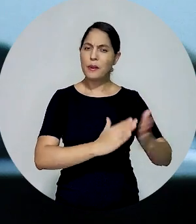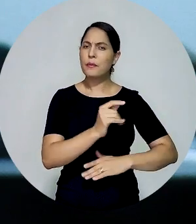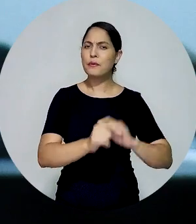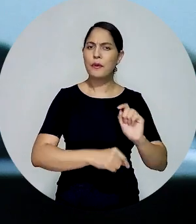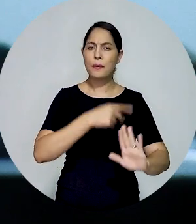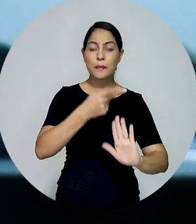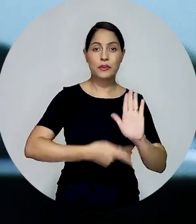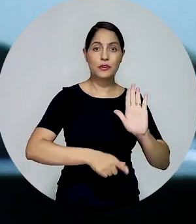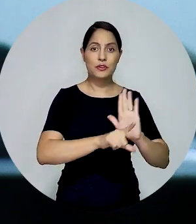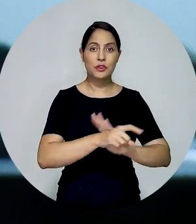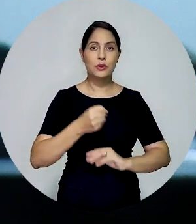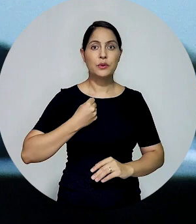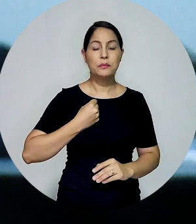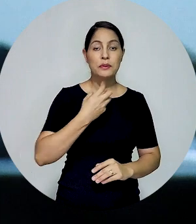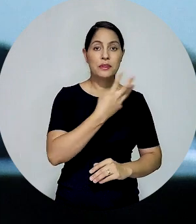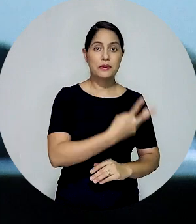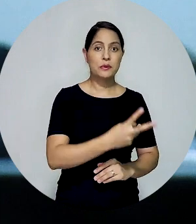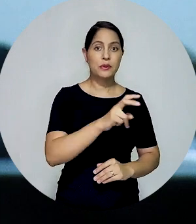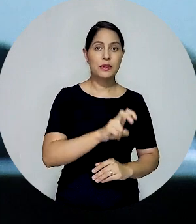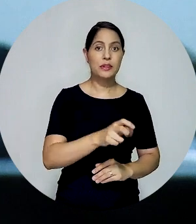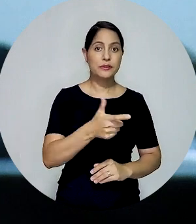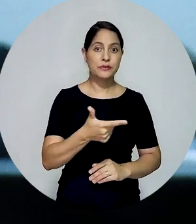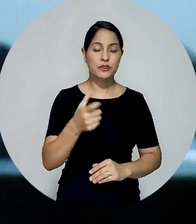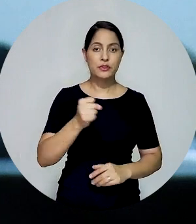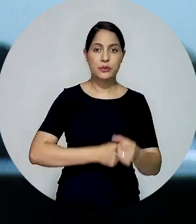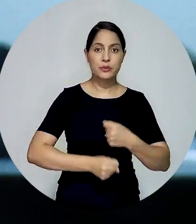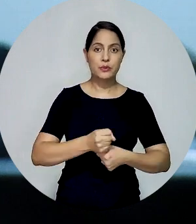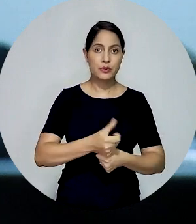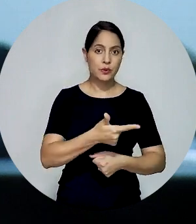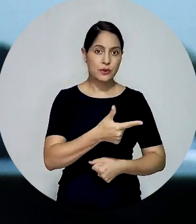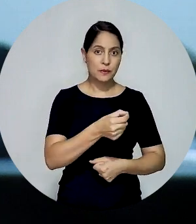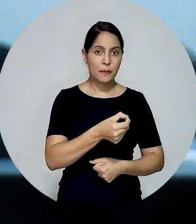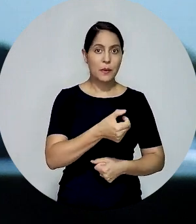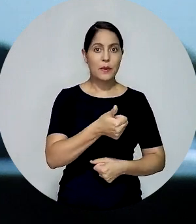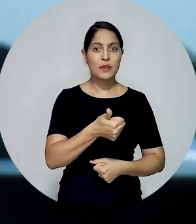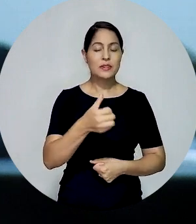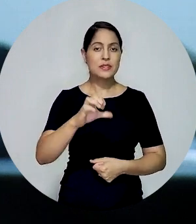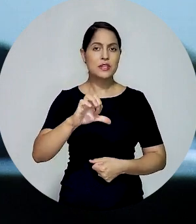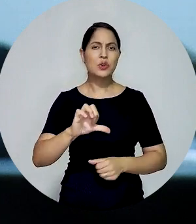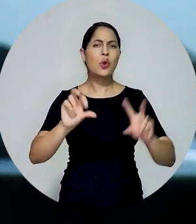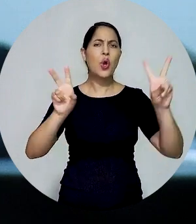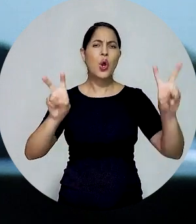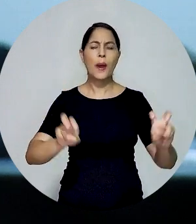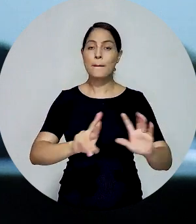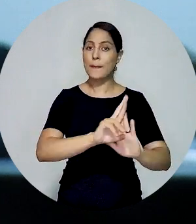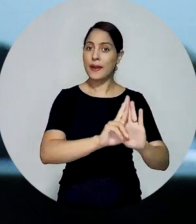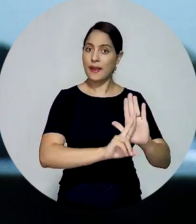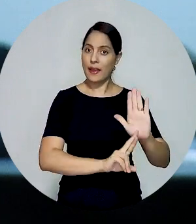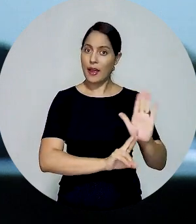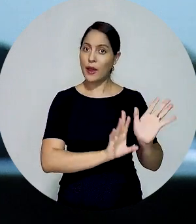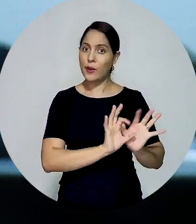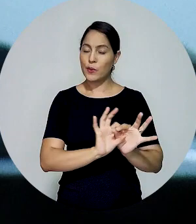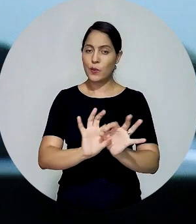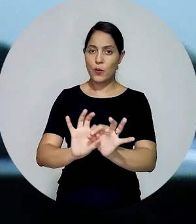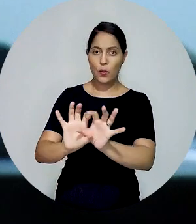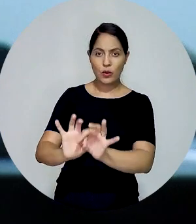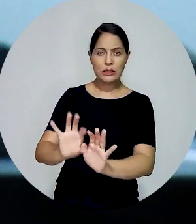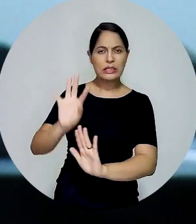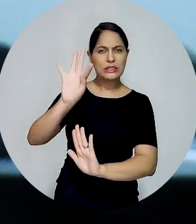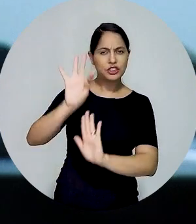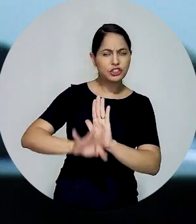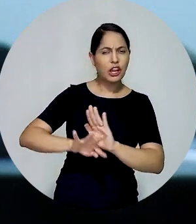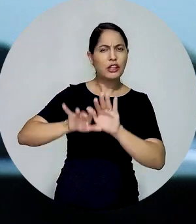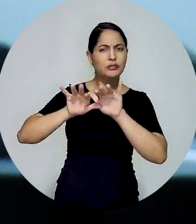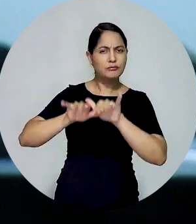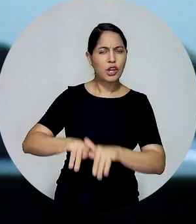O Senado Federal aprovou o Projeto de Lei nº 3.528, de 2019, que estabelece normas sobre a